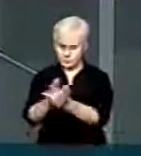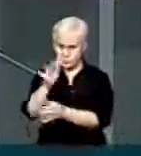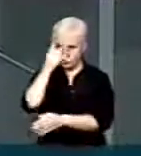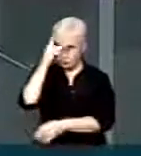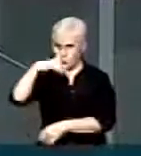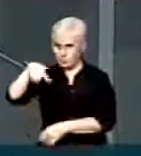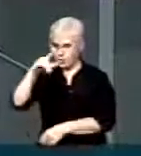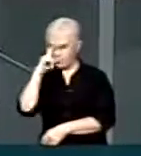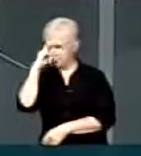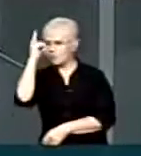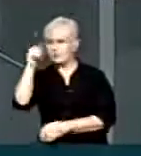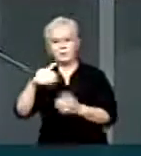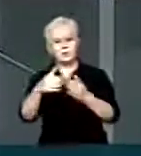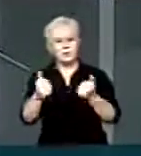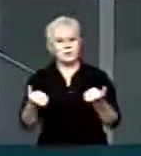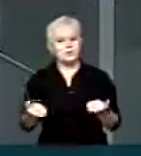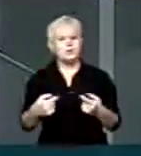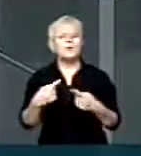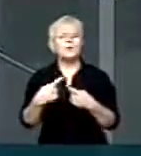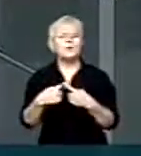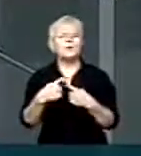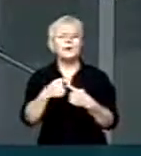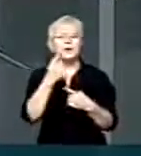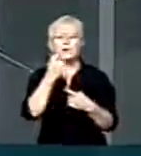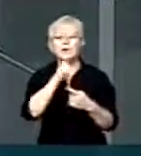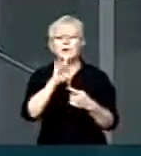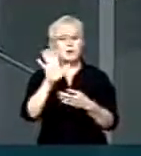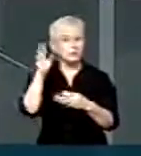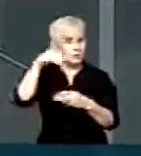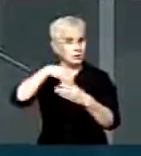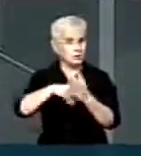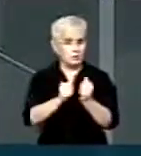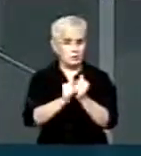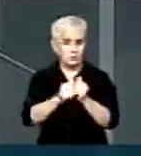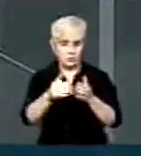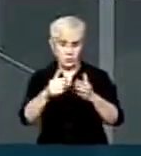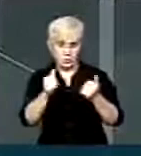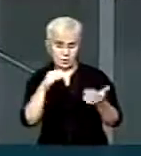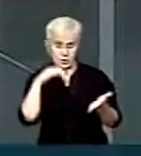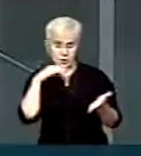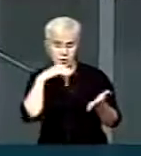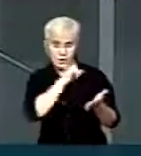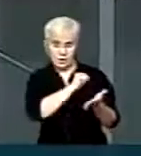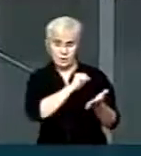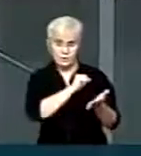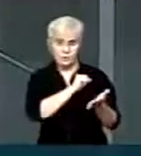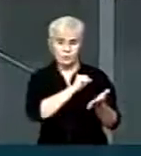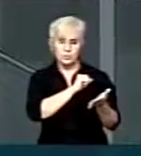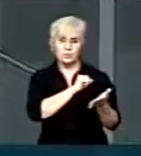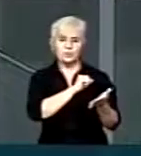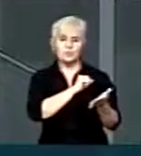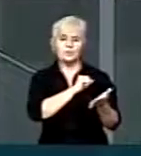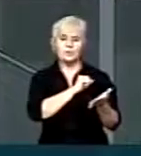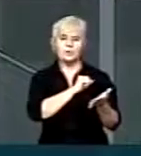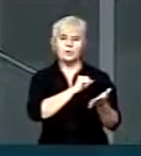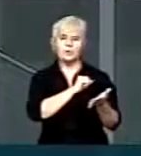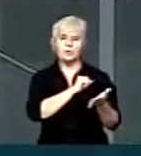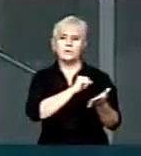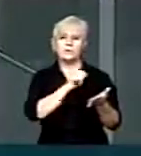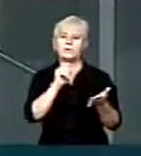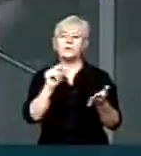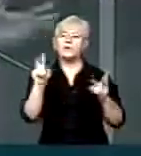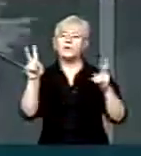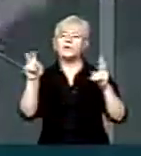requerimento Por que que não incluíram com tanta avidez e velocidade E zelo público Ao